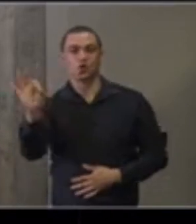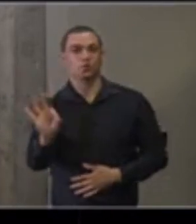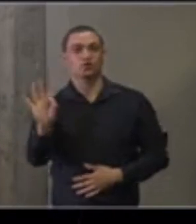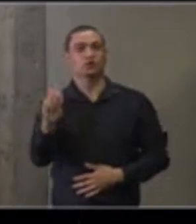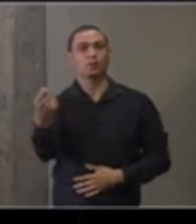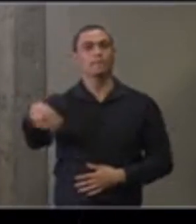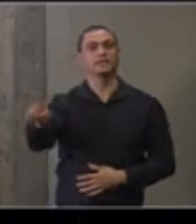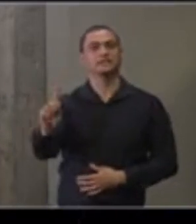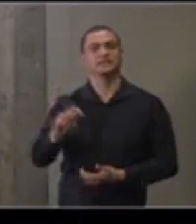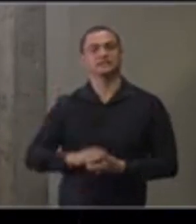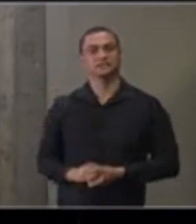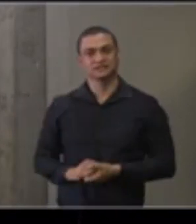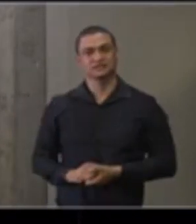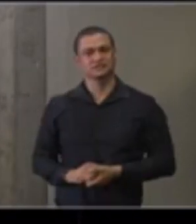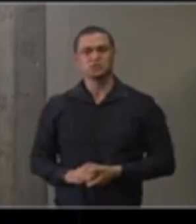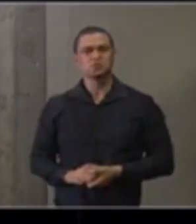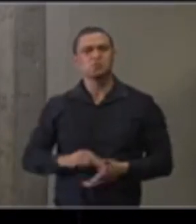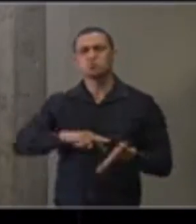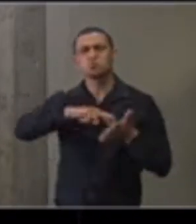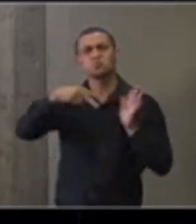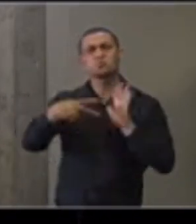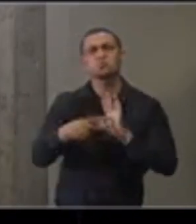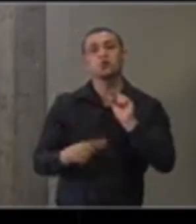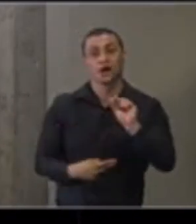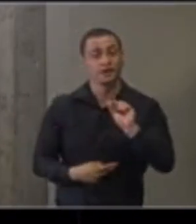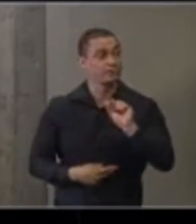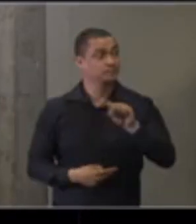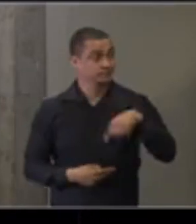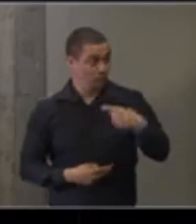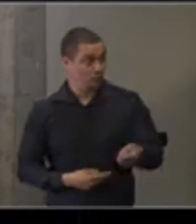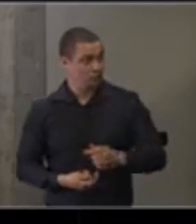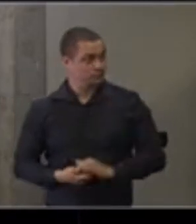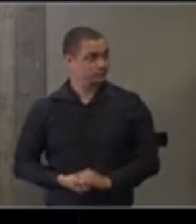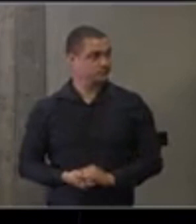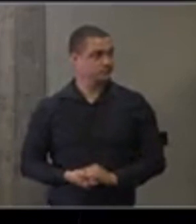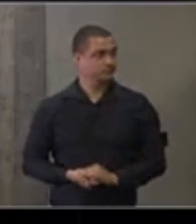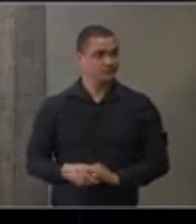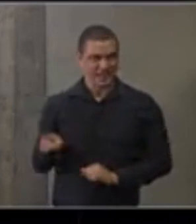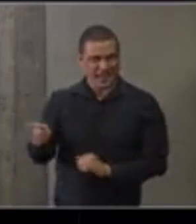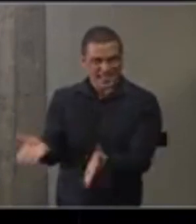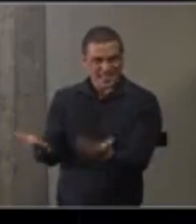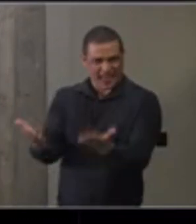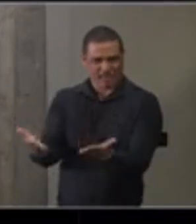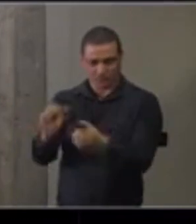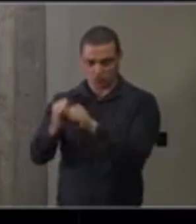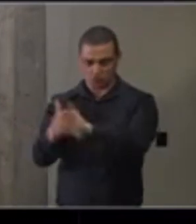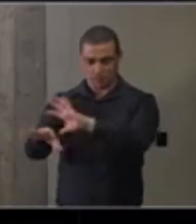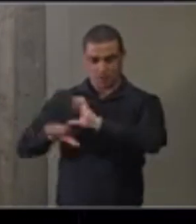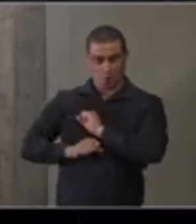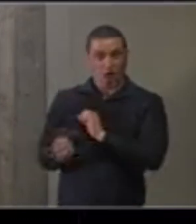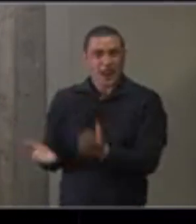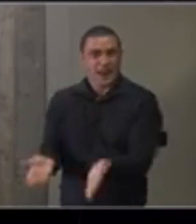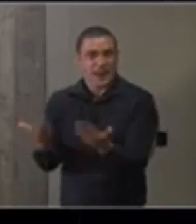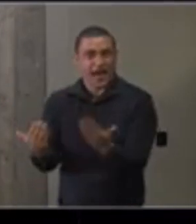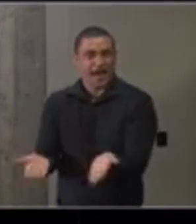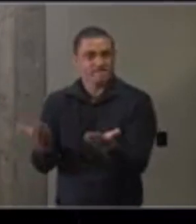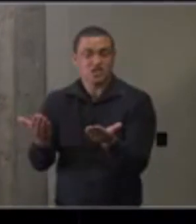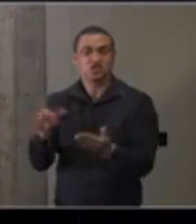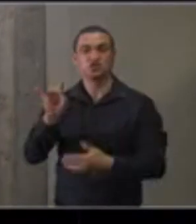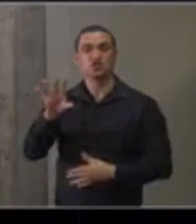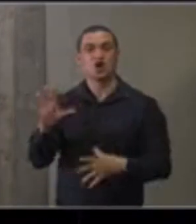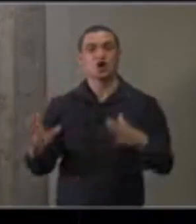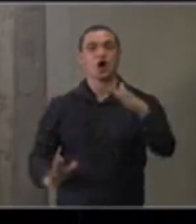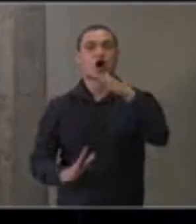médico. Ou seja, próximo. Os casos leves, que é nessa situação, foram